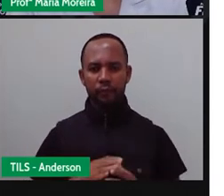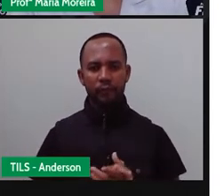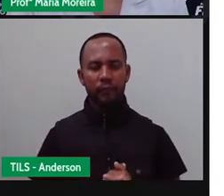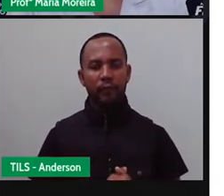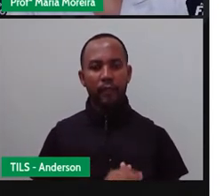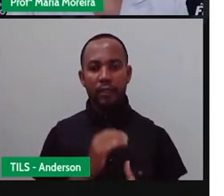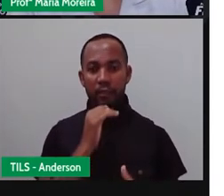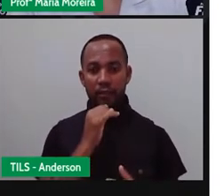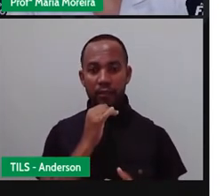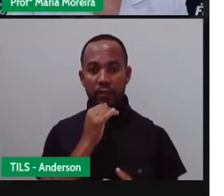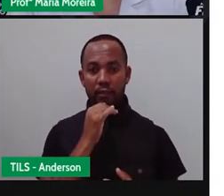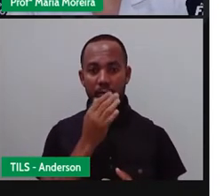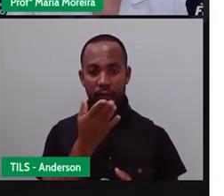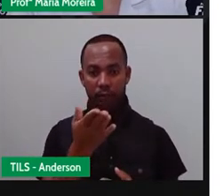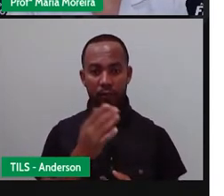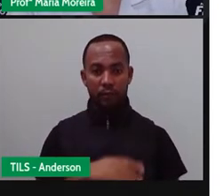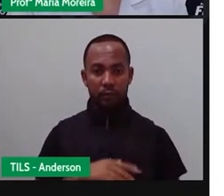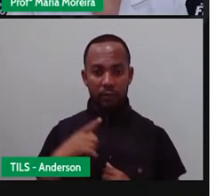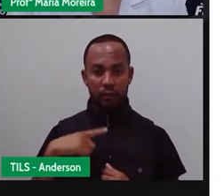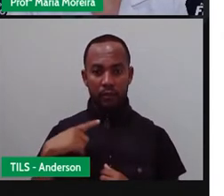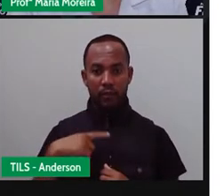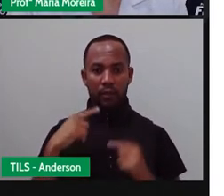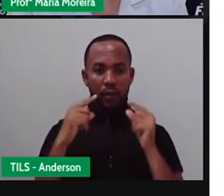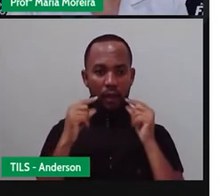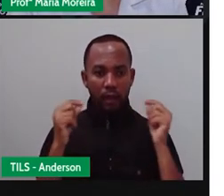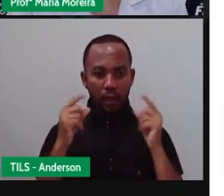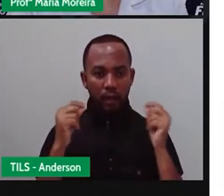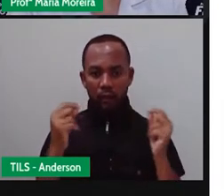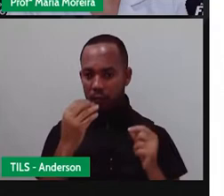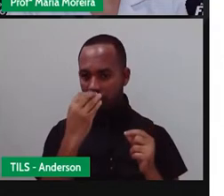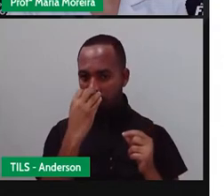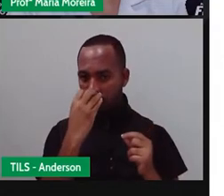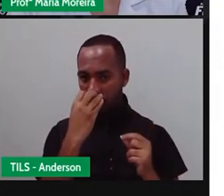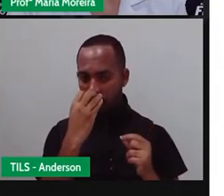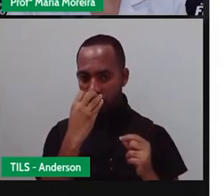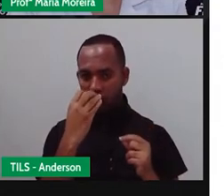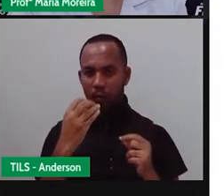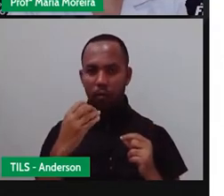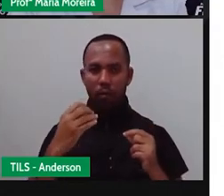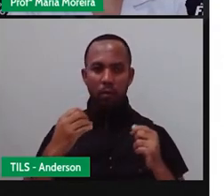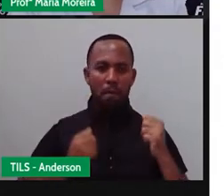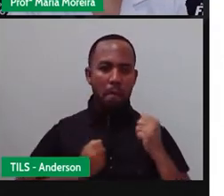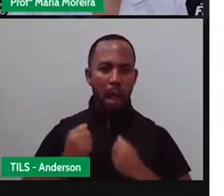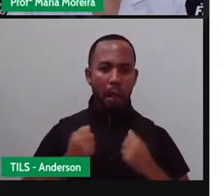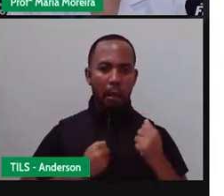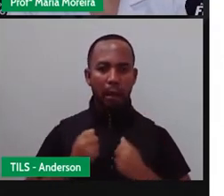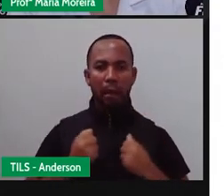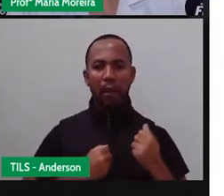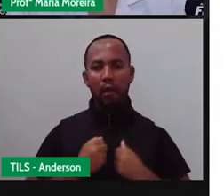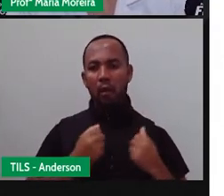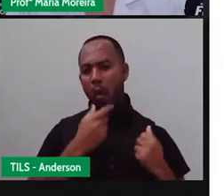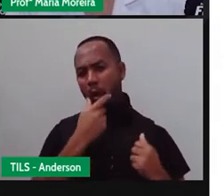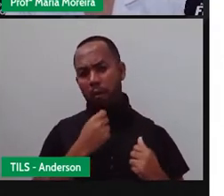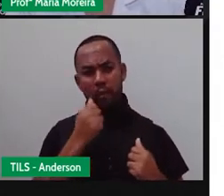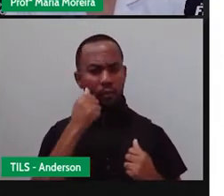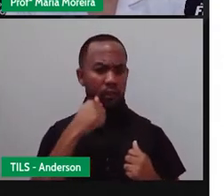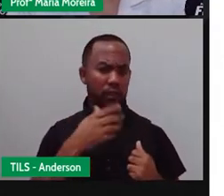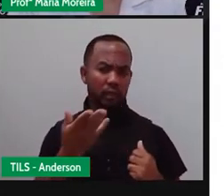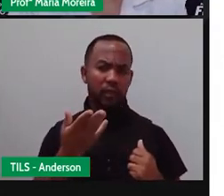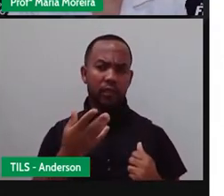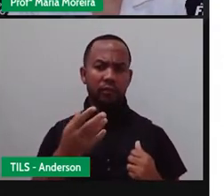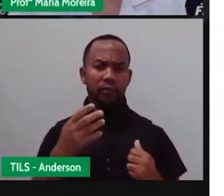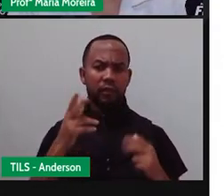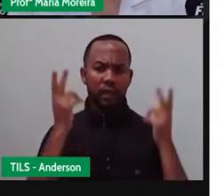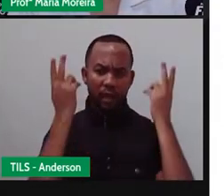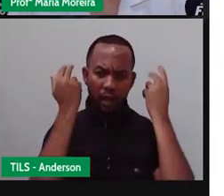Bom, exemplos de mamíferos são quem? Gato, cachorro, macaco, né? O ser humano, a onça, o cavalo, o